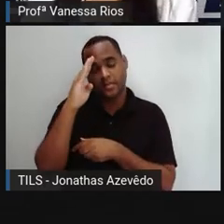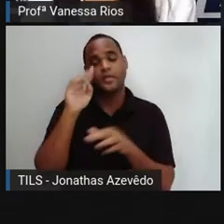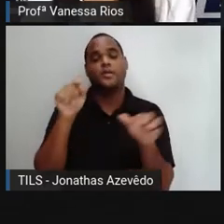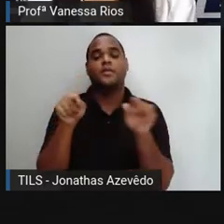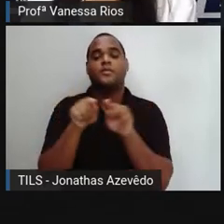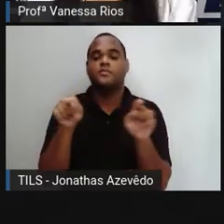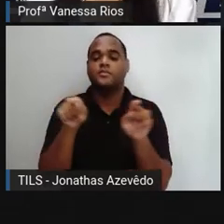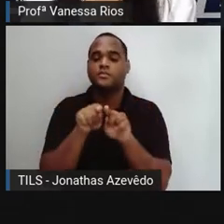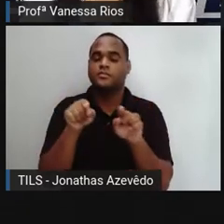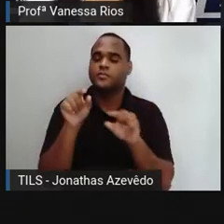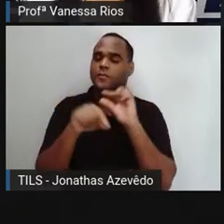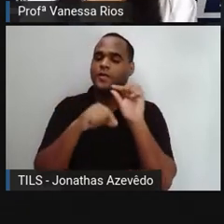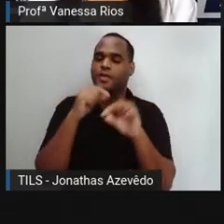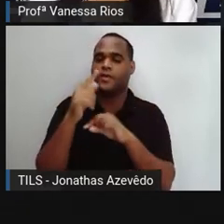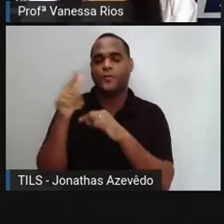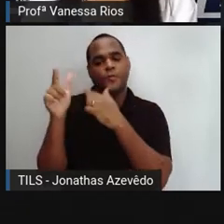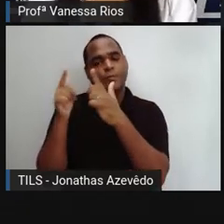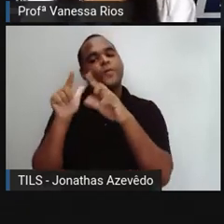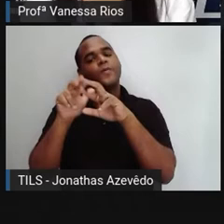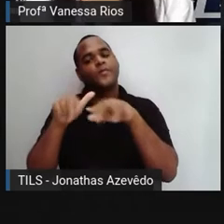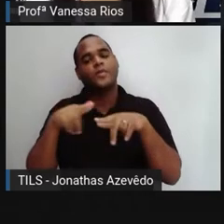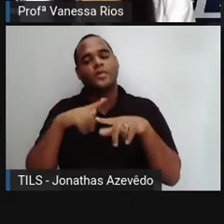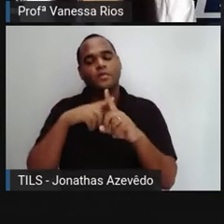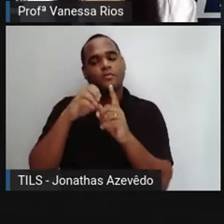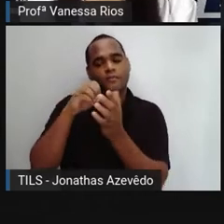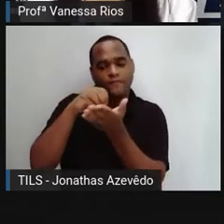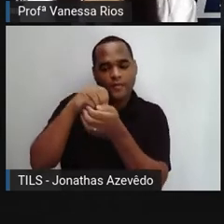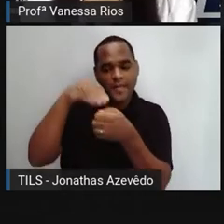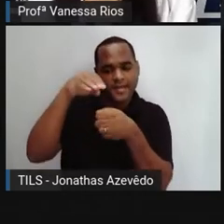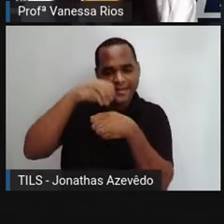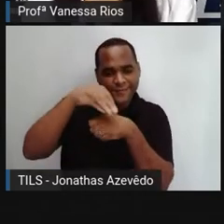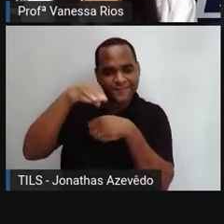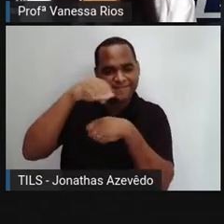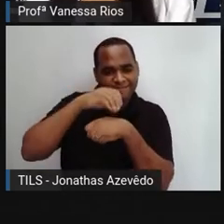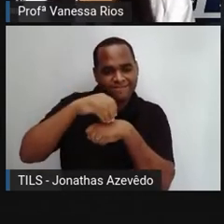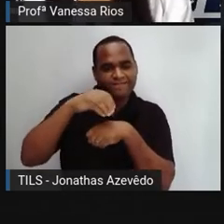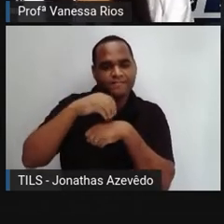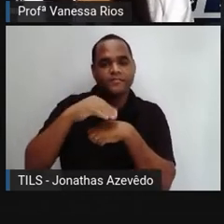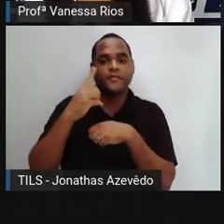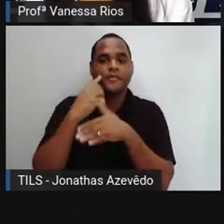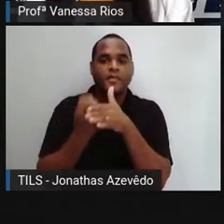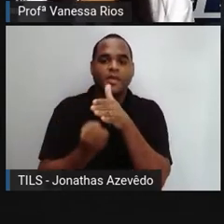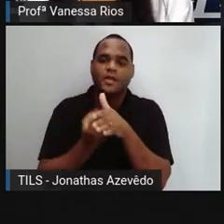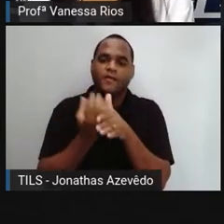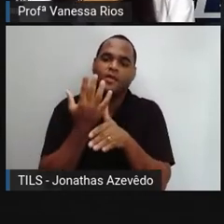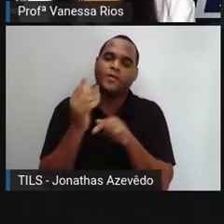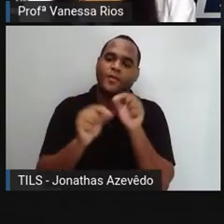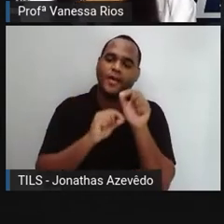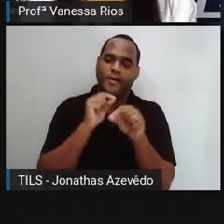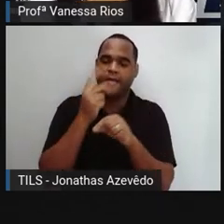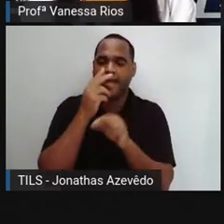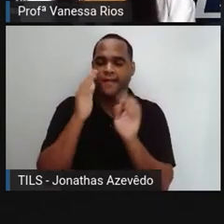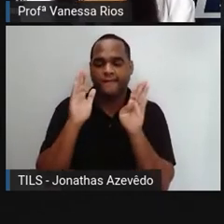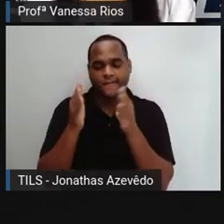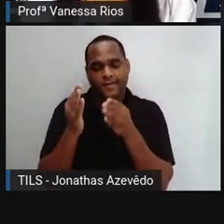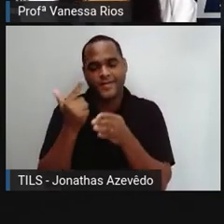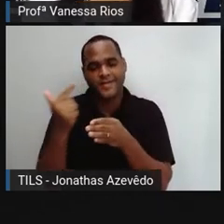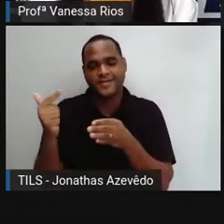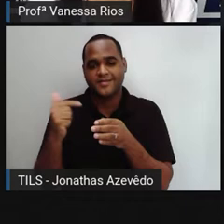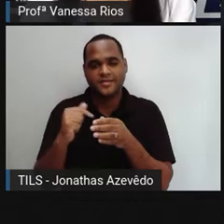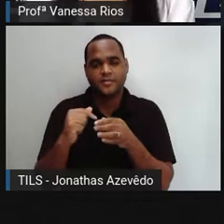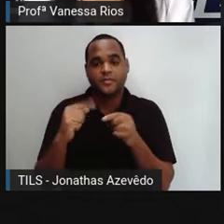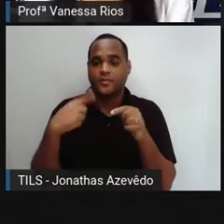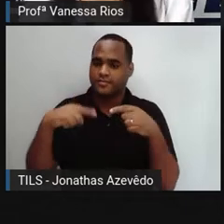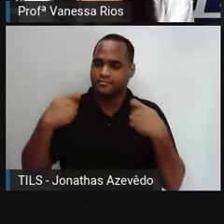também outras informações que estão aparecendo de forma indireta. E a gente